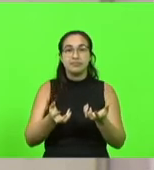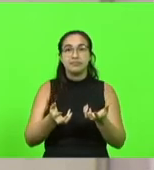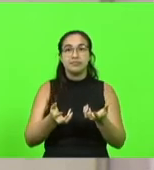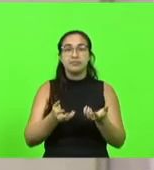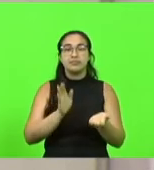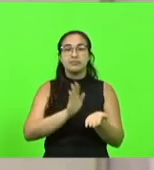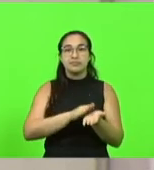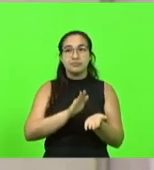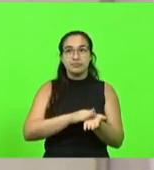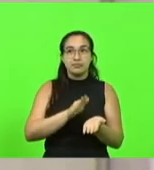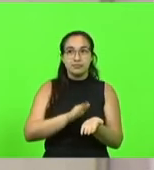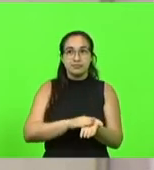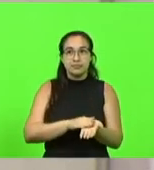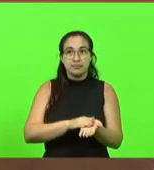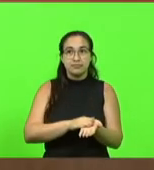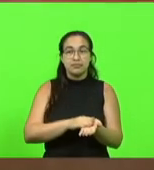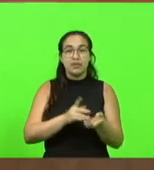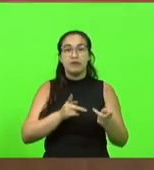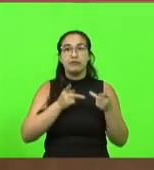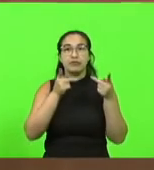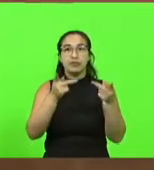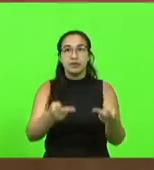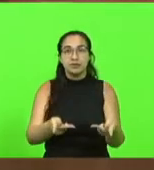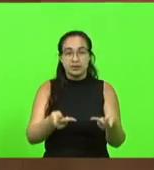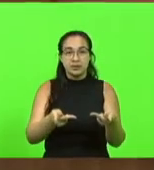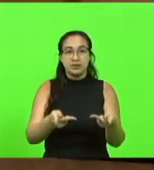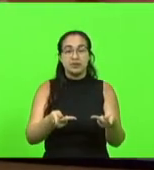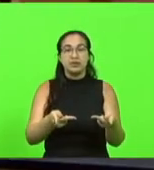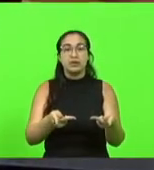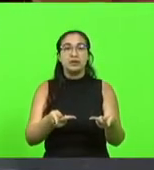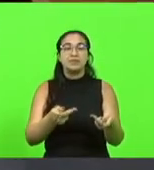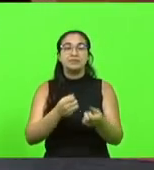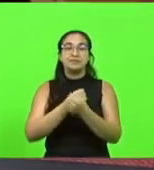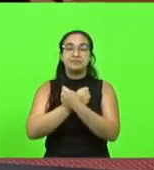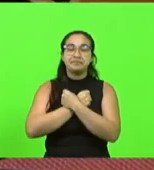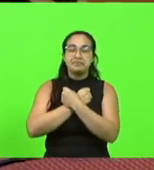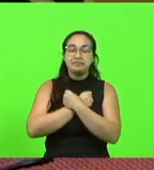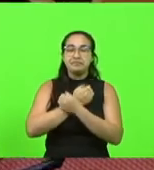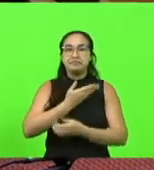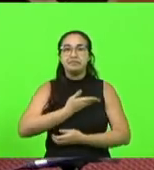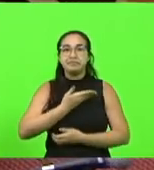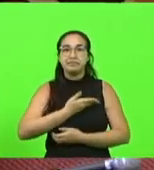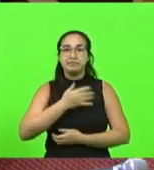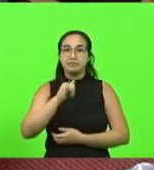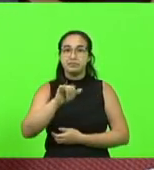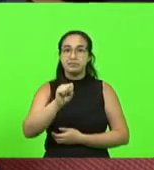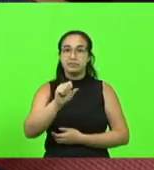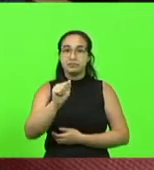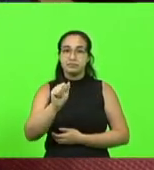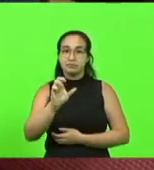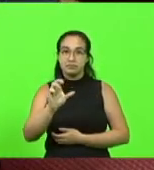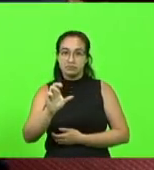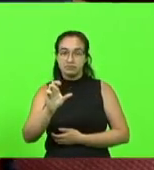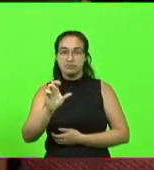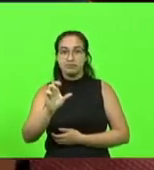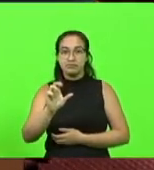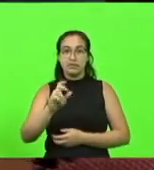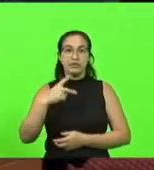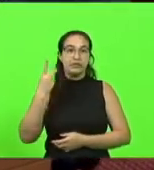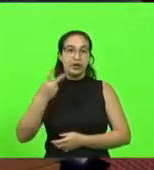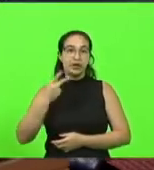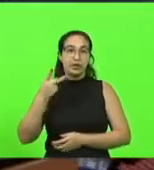parabenizar a visita abraçar o meu amigo Isaac vereador de Paulo Lopes que nos acompanha nesta tarde